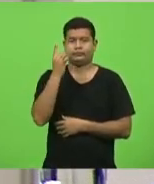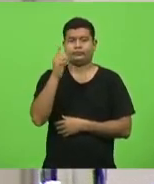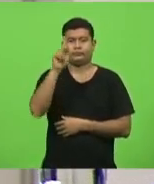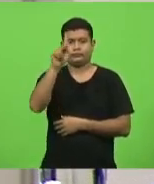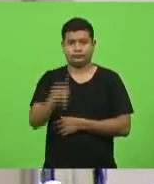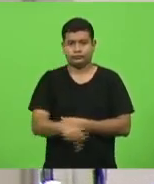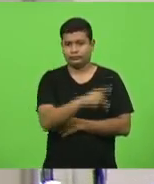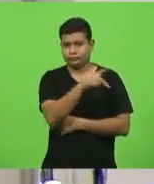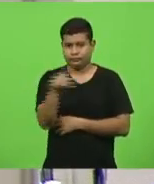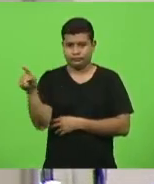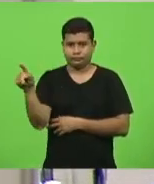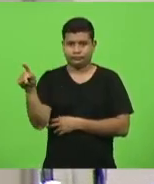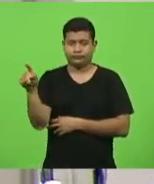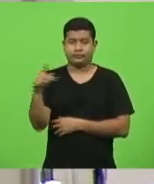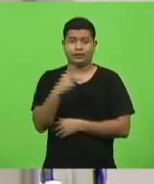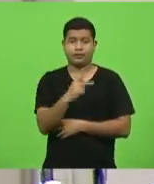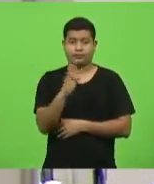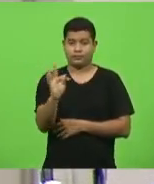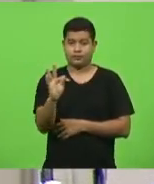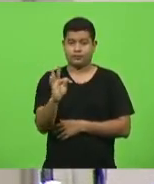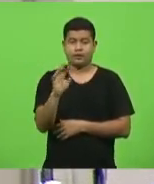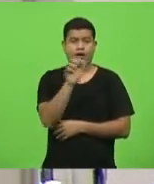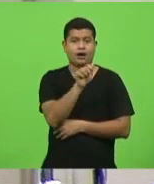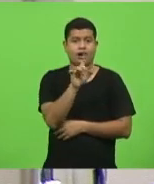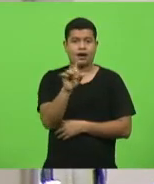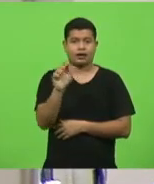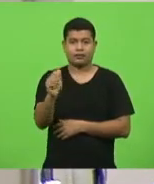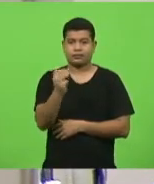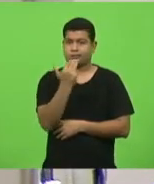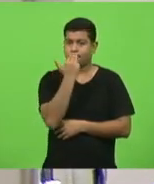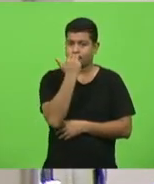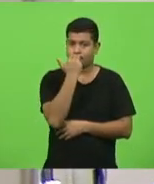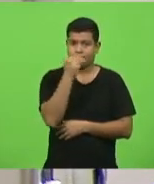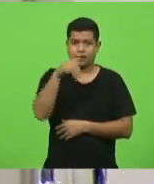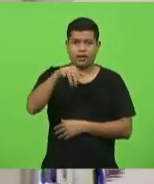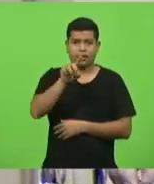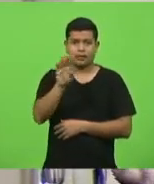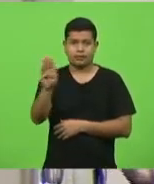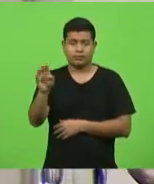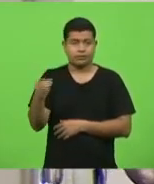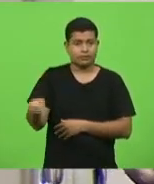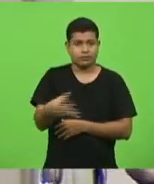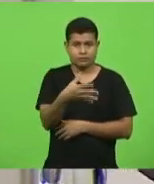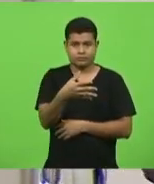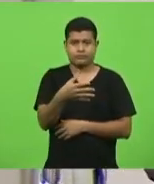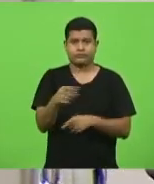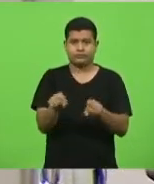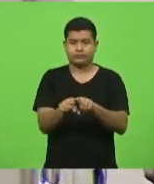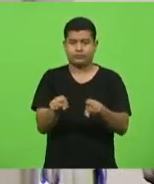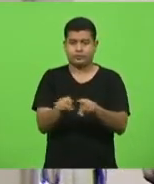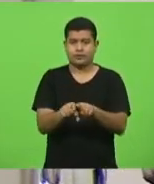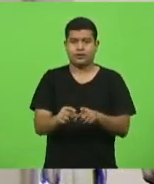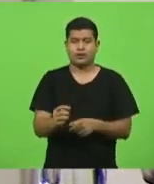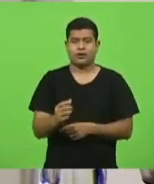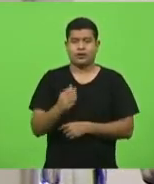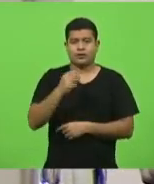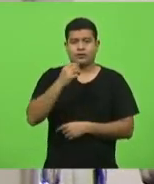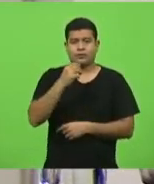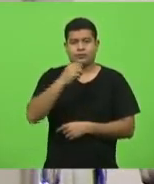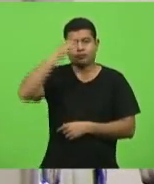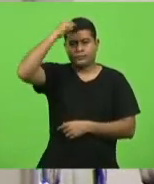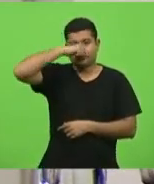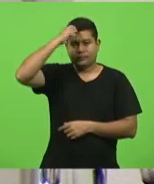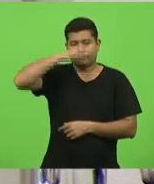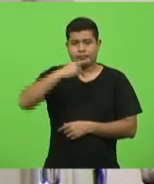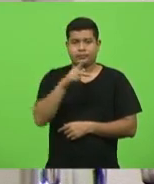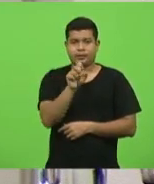Pedro Baldiceira, PT, Ada de Luca e Moacir Sopelsa, MDB Novo, Moacir Scudlark, PSL-PL,